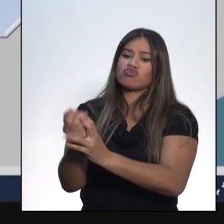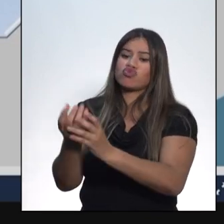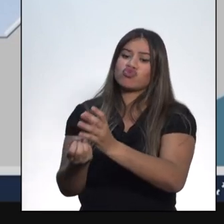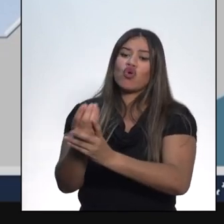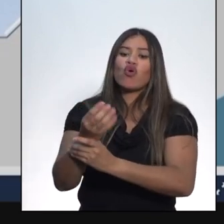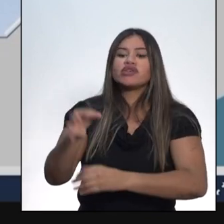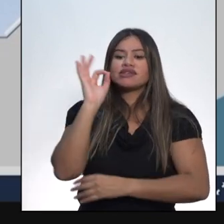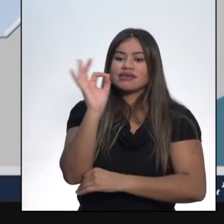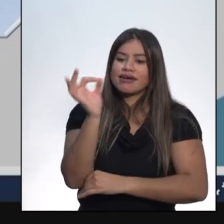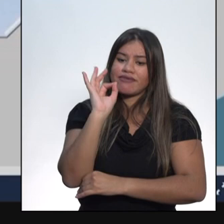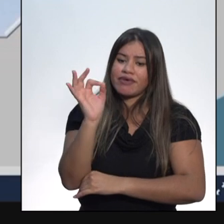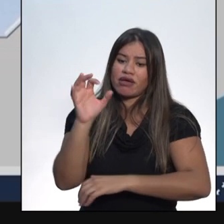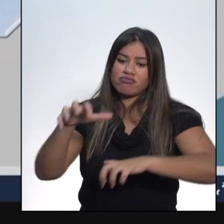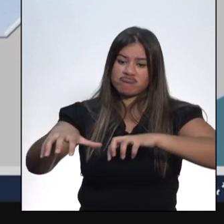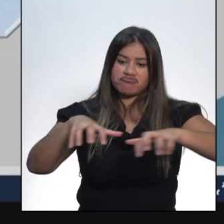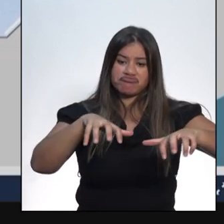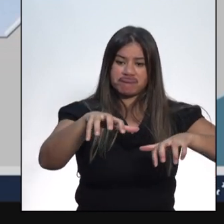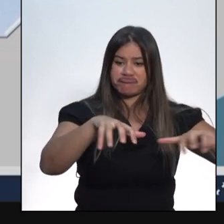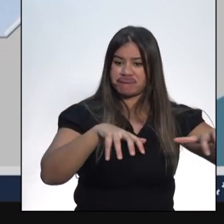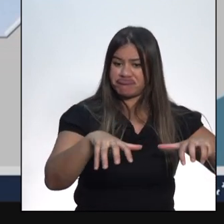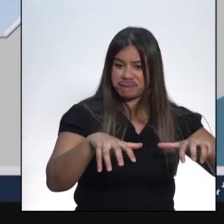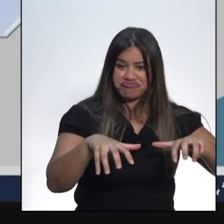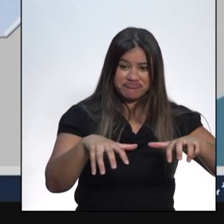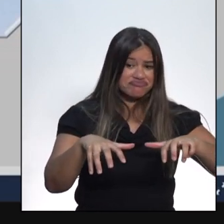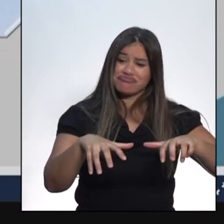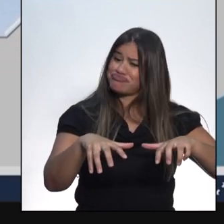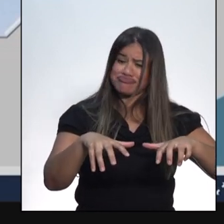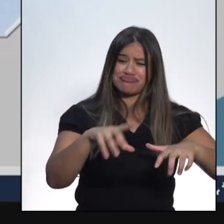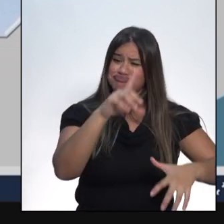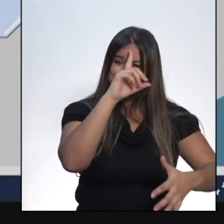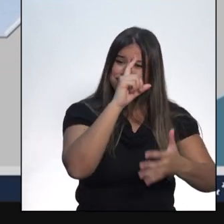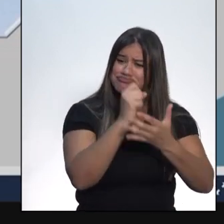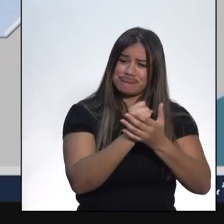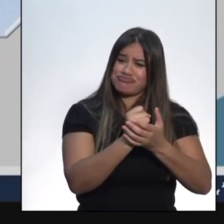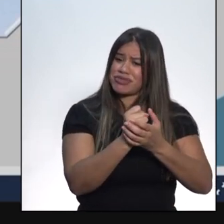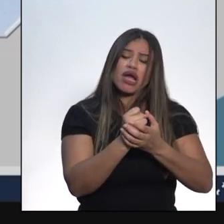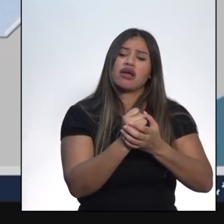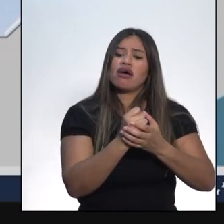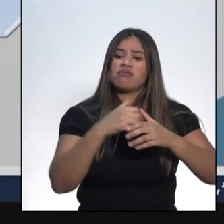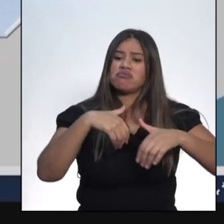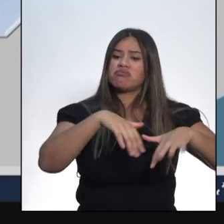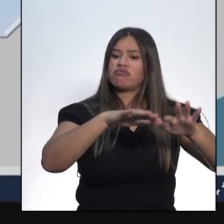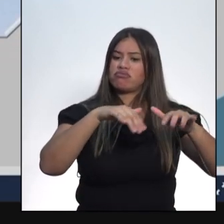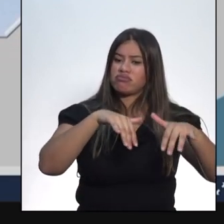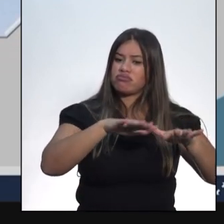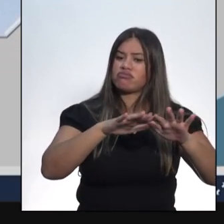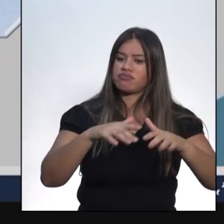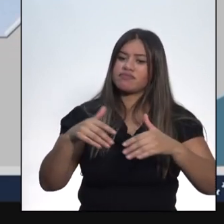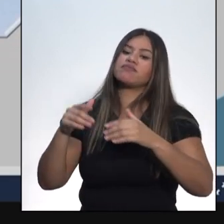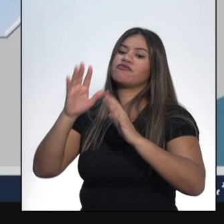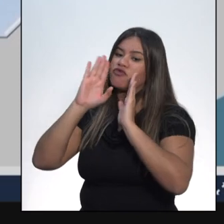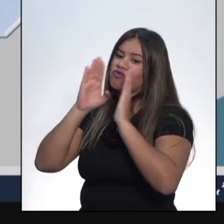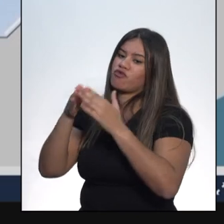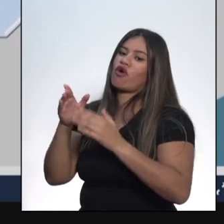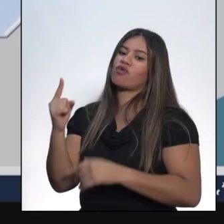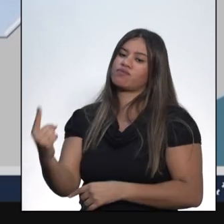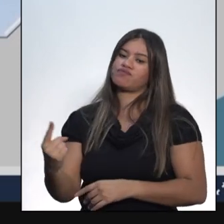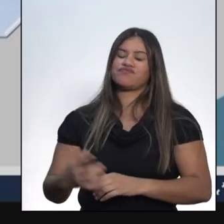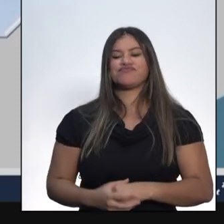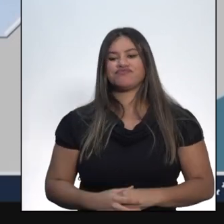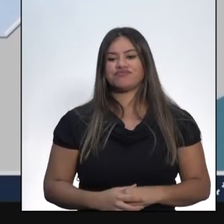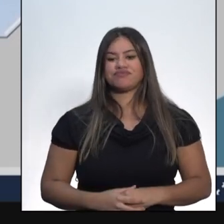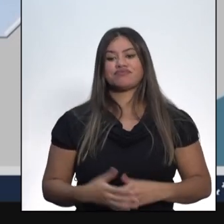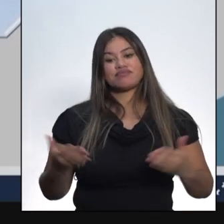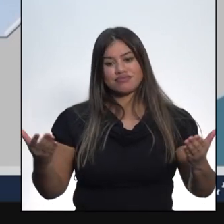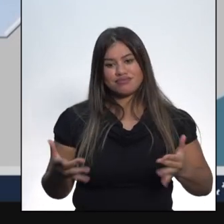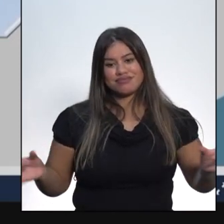demais setores da sociedade estavam fora das decisões e dos benefícios do novo país republicano. Eu encerro essa